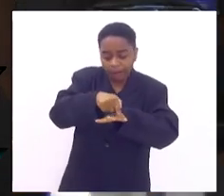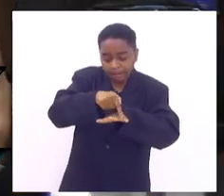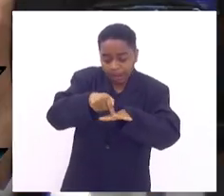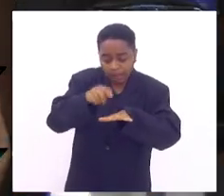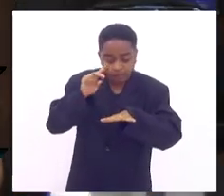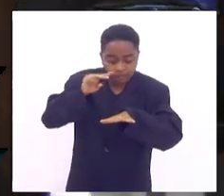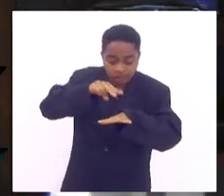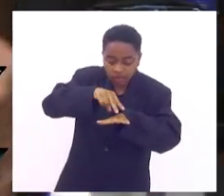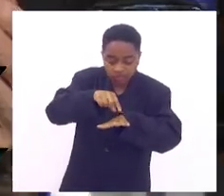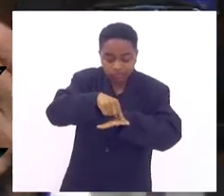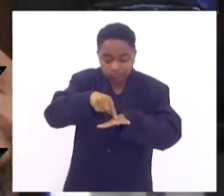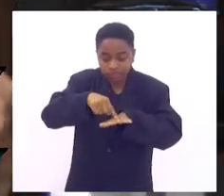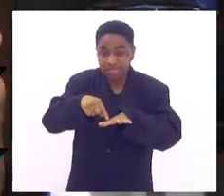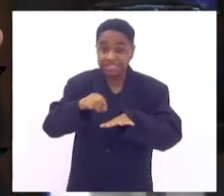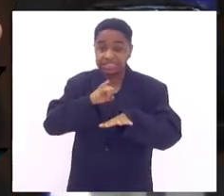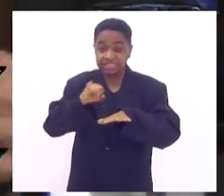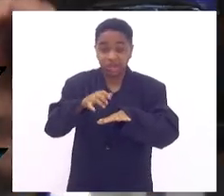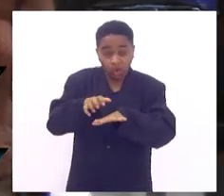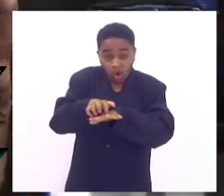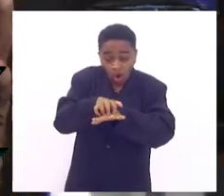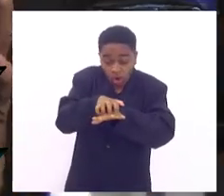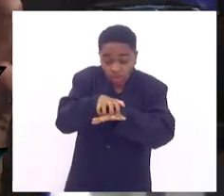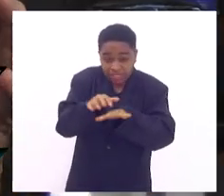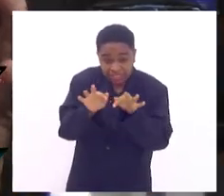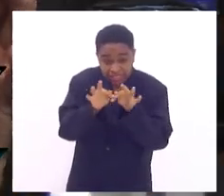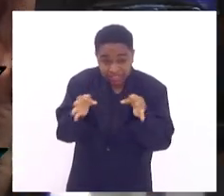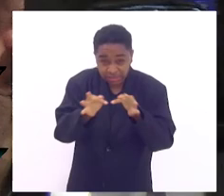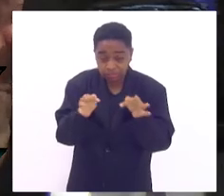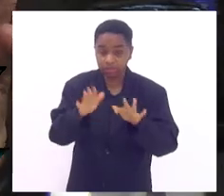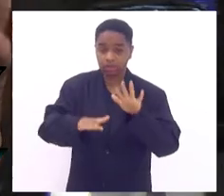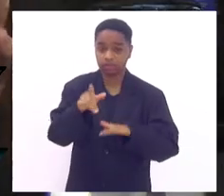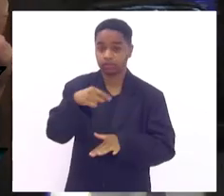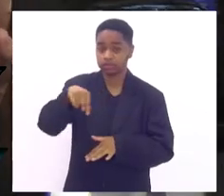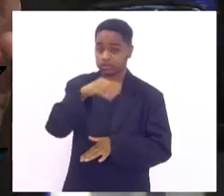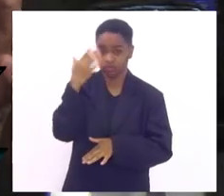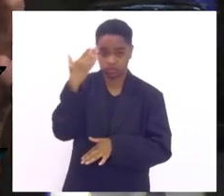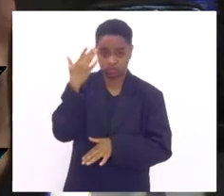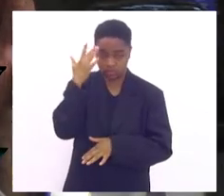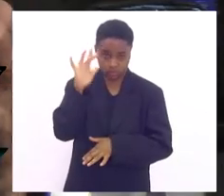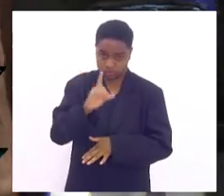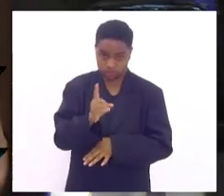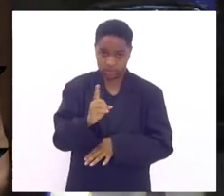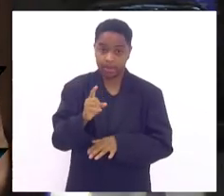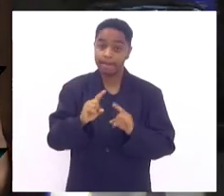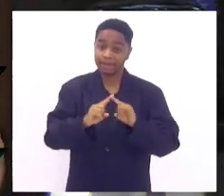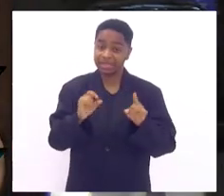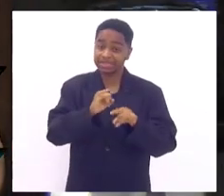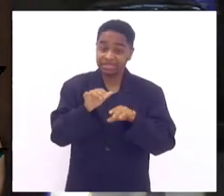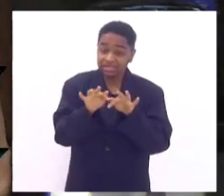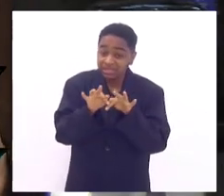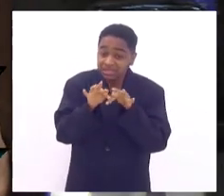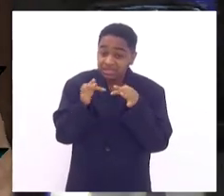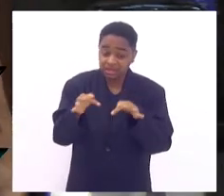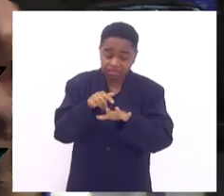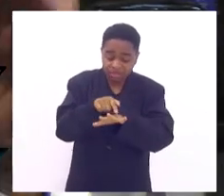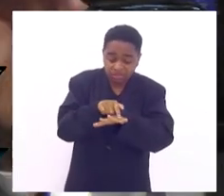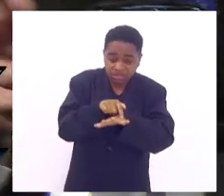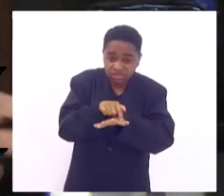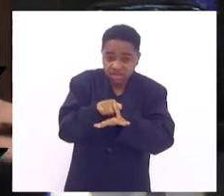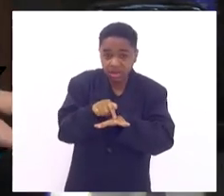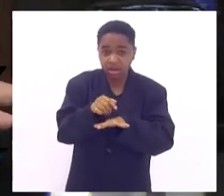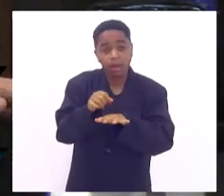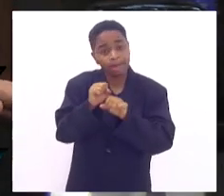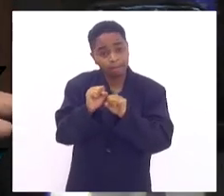micose uma simples micose vocês não sabiam talvez não soubessem uma simples micose abre a porta uma porta de entrada uma janela